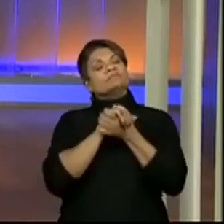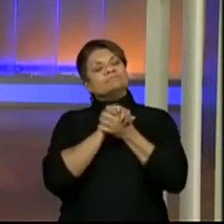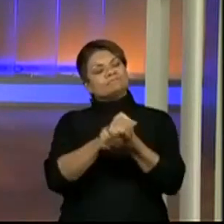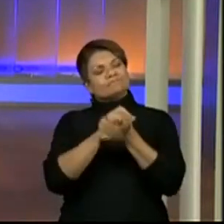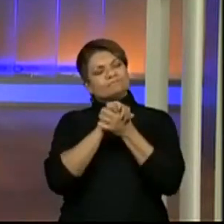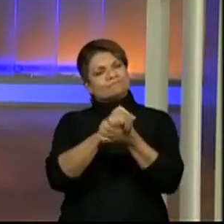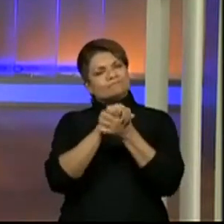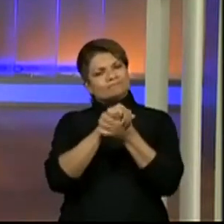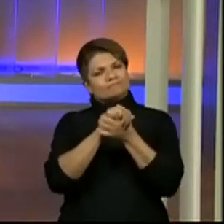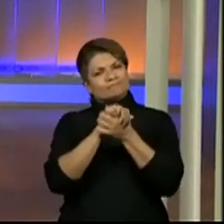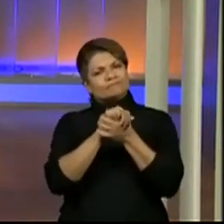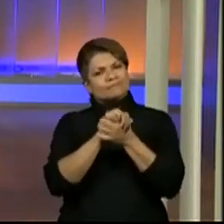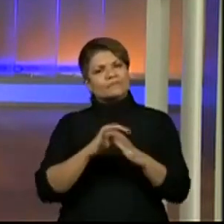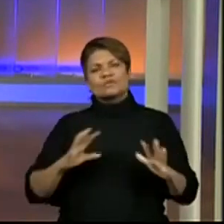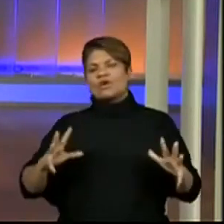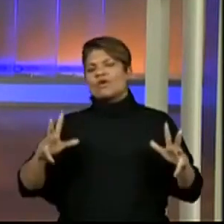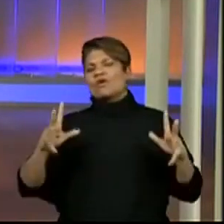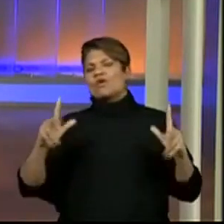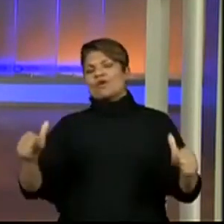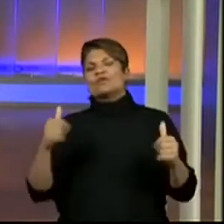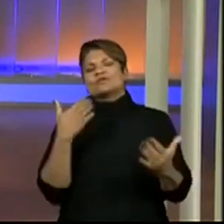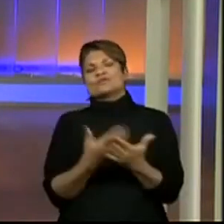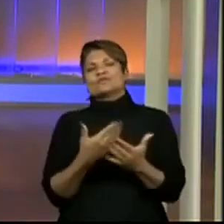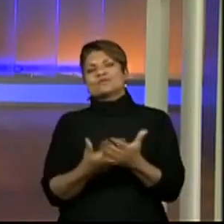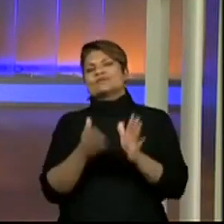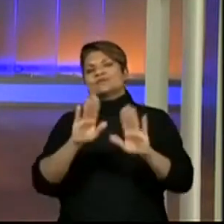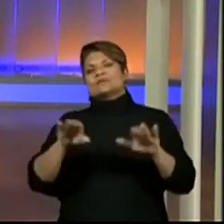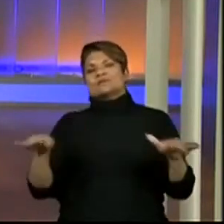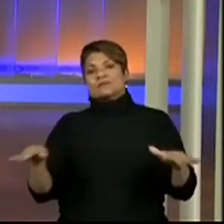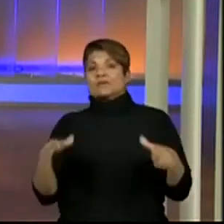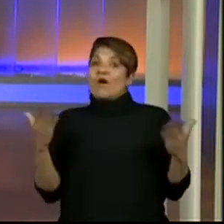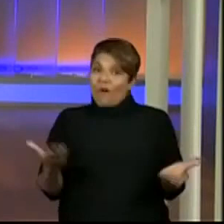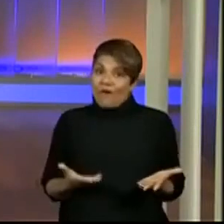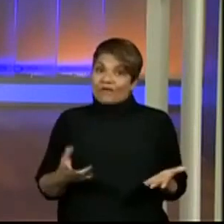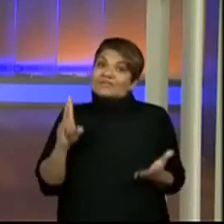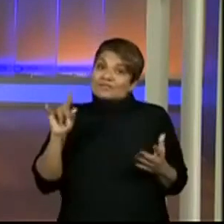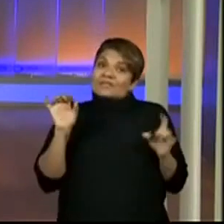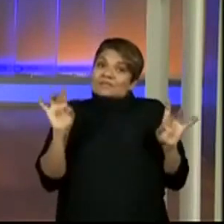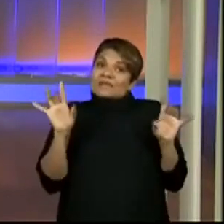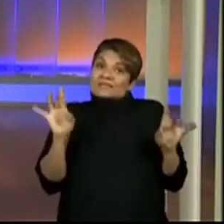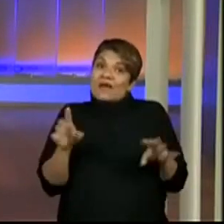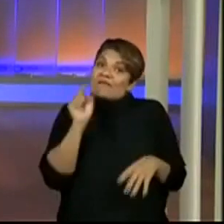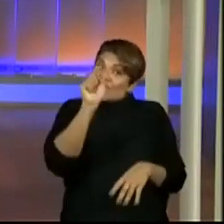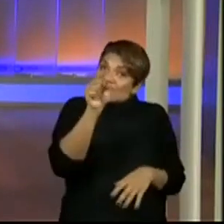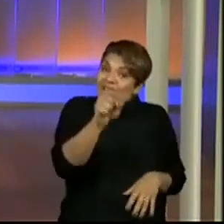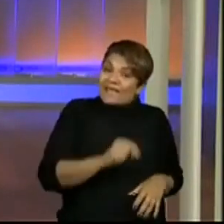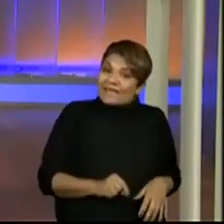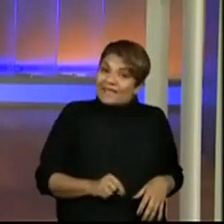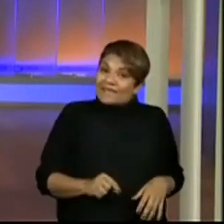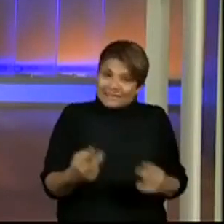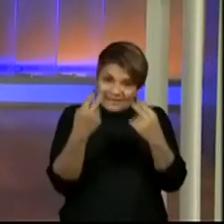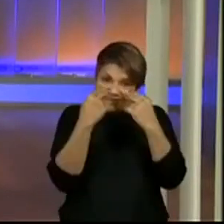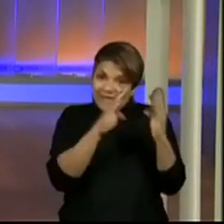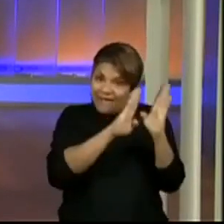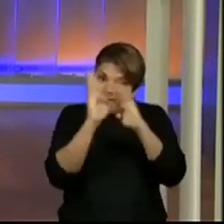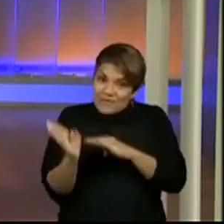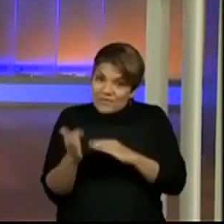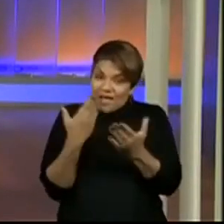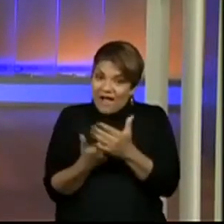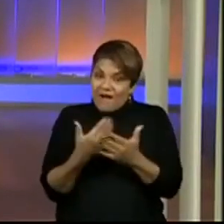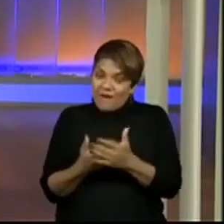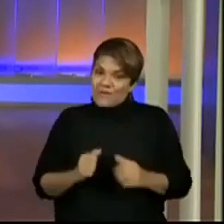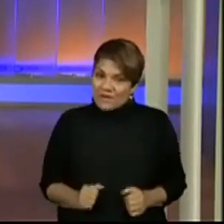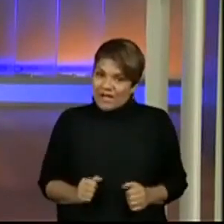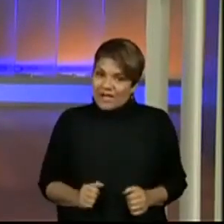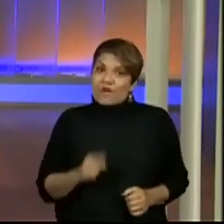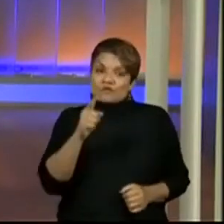todos os estudantes. Porque hoje é o dia do estudante. Você que acompanha as nossas aulas, que não